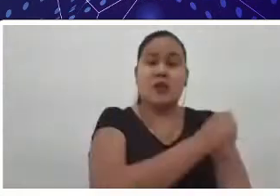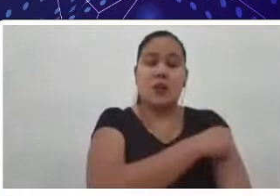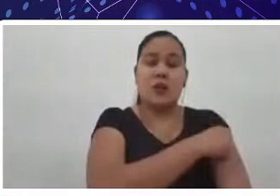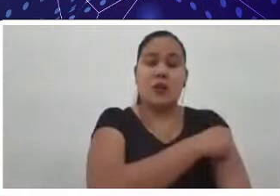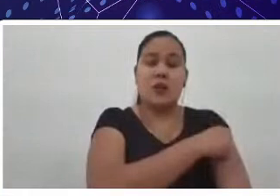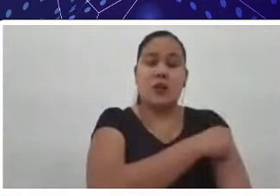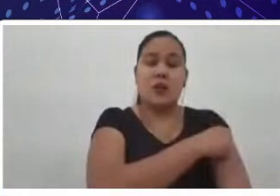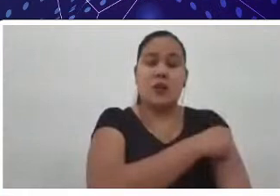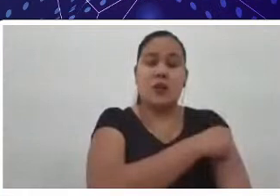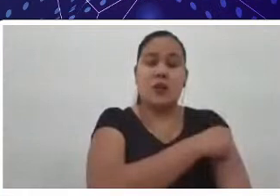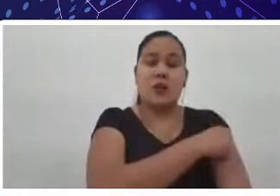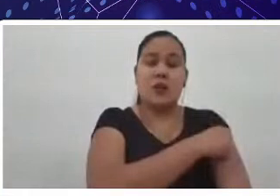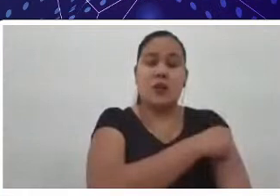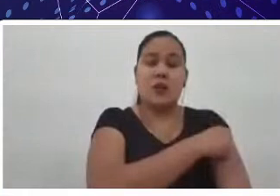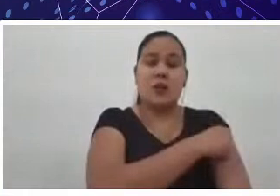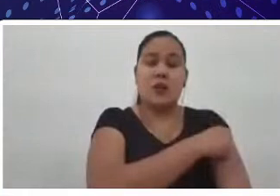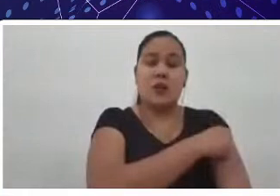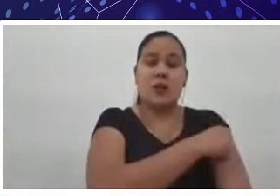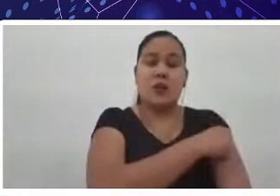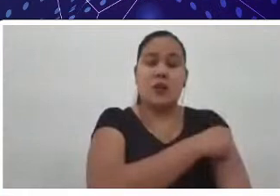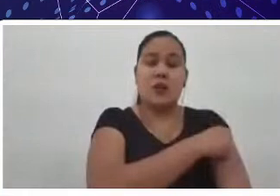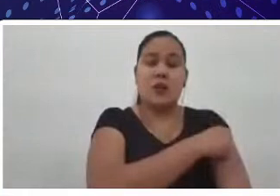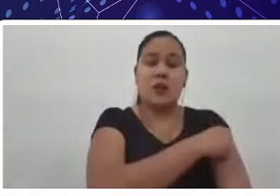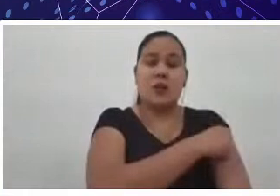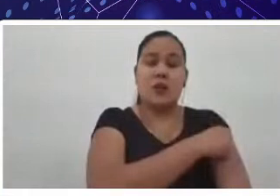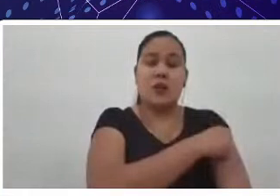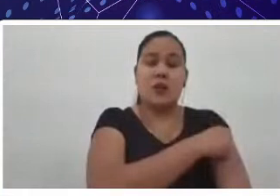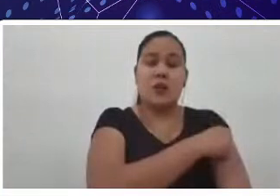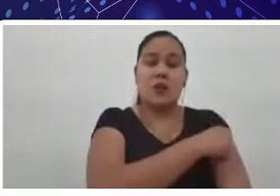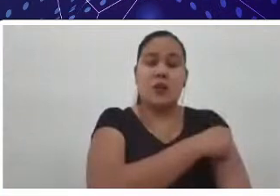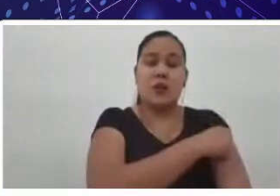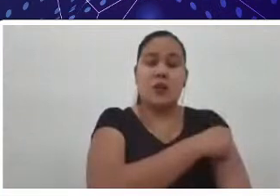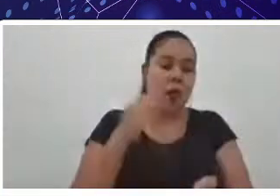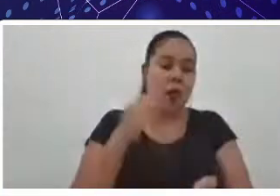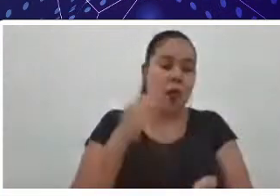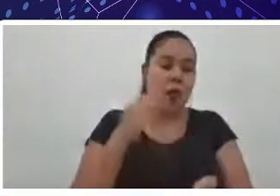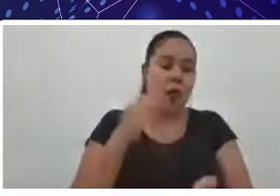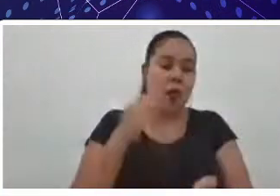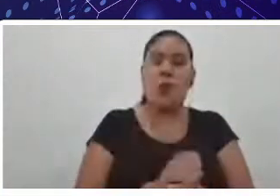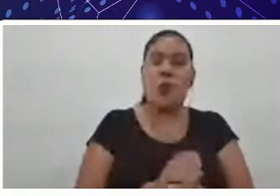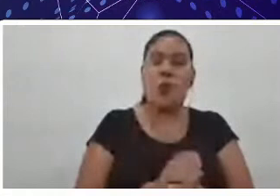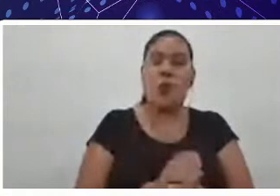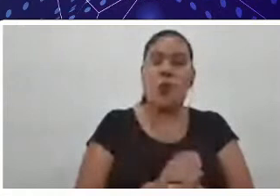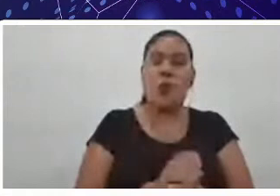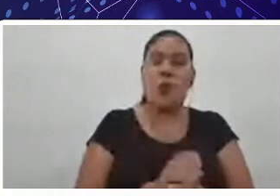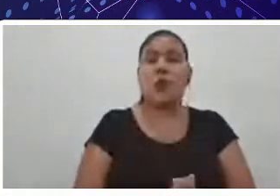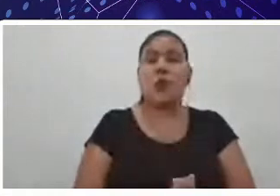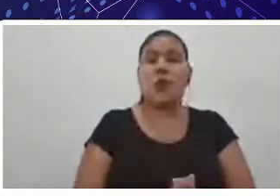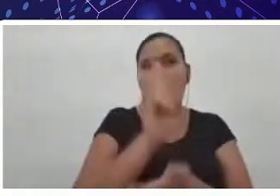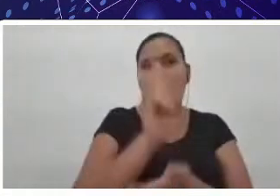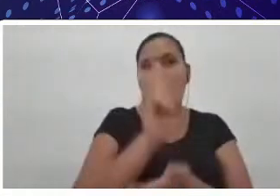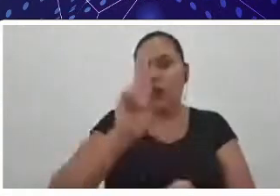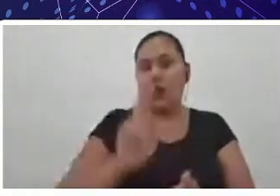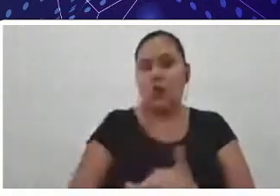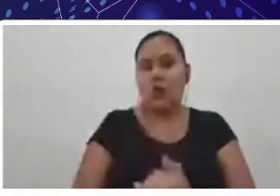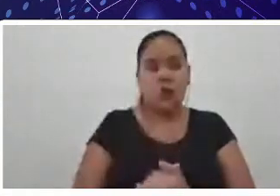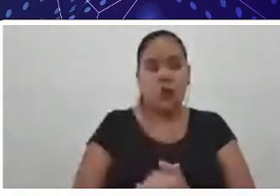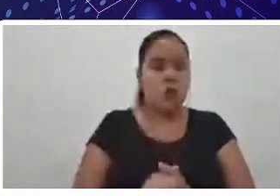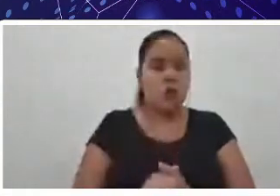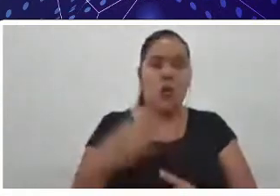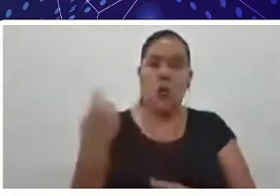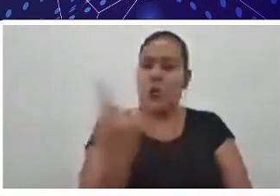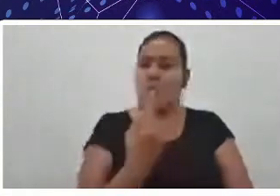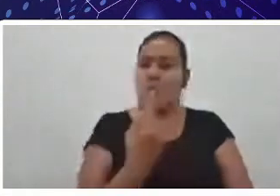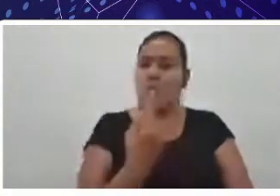em um tempo hábil também dentro do calendário da universidade, é que os nossos alunos, eles ingressam, né, a partir dessa nota do